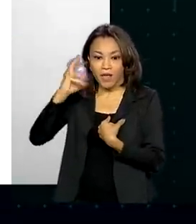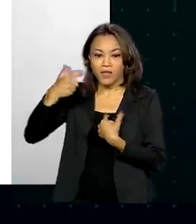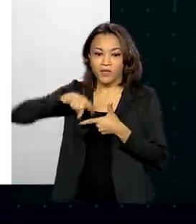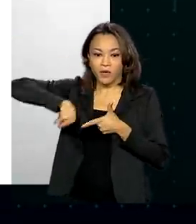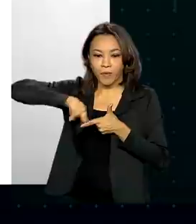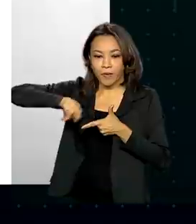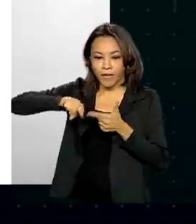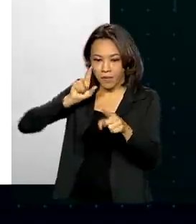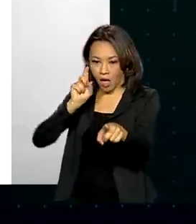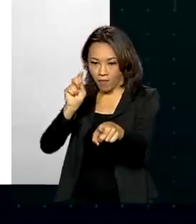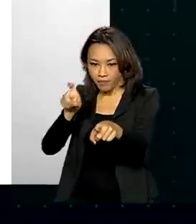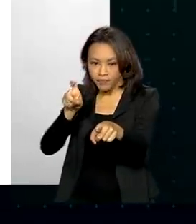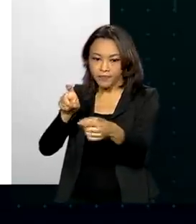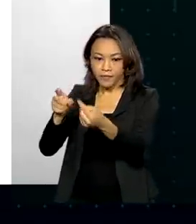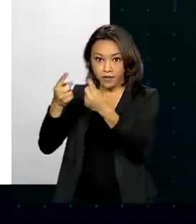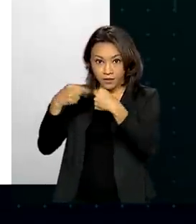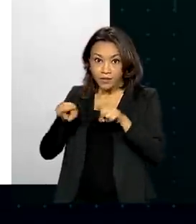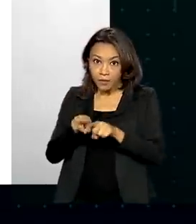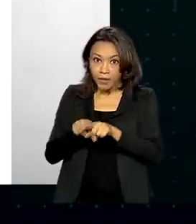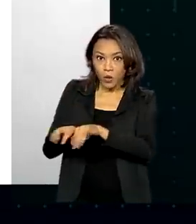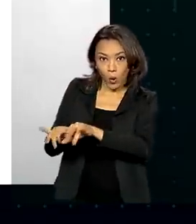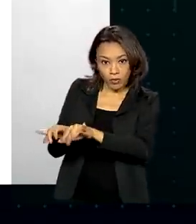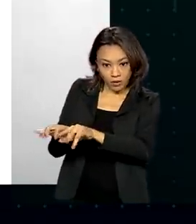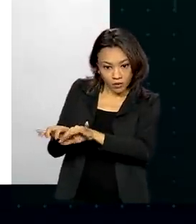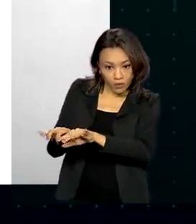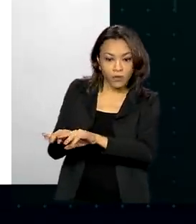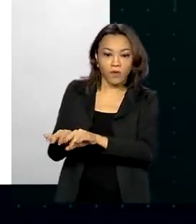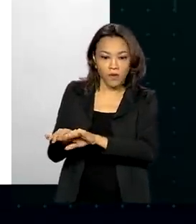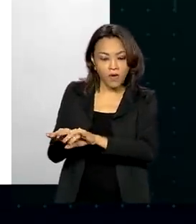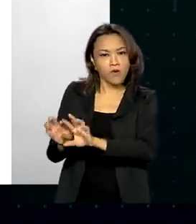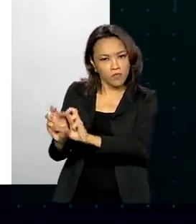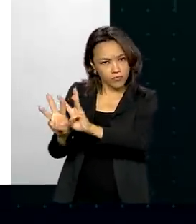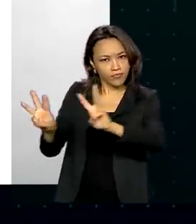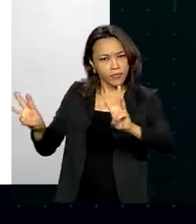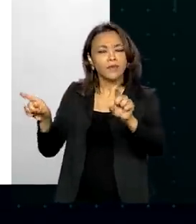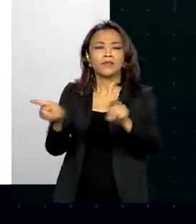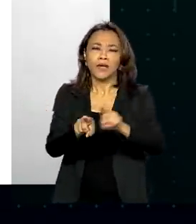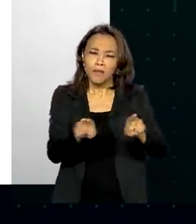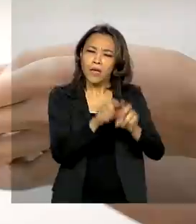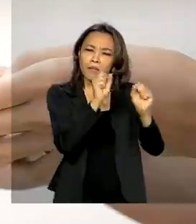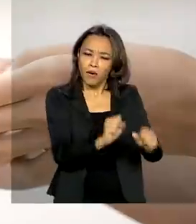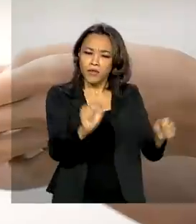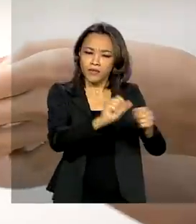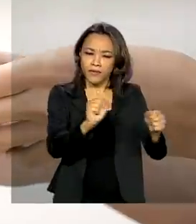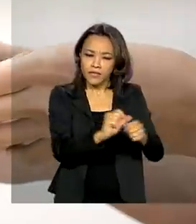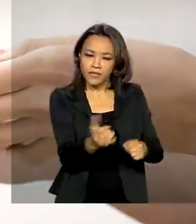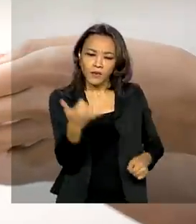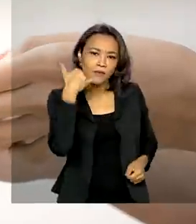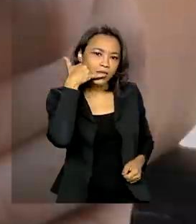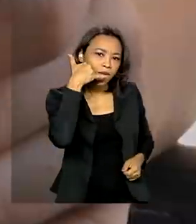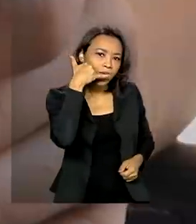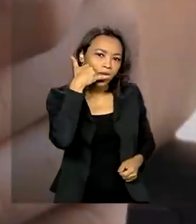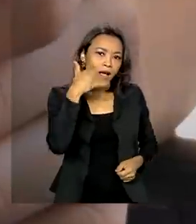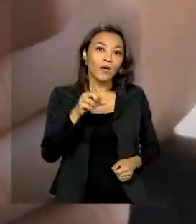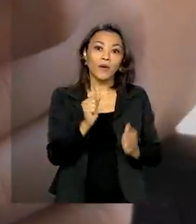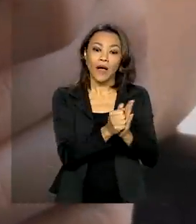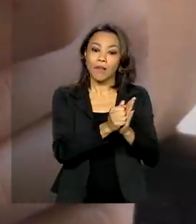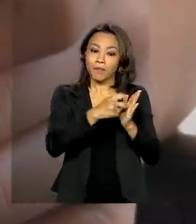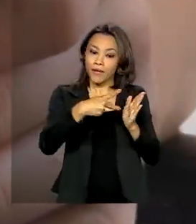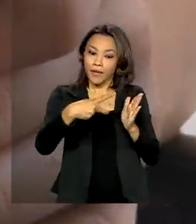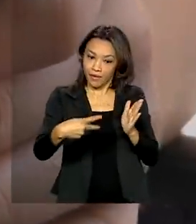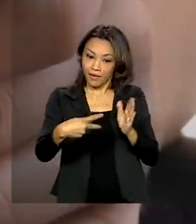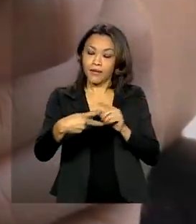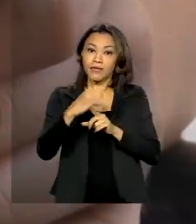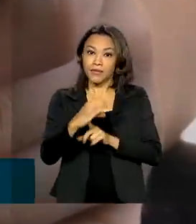pendência. Além do computador, o procedimento pode ser feito também pelo celular, por meio do aplicativo